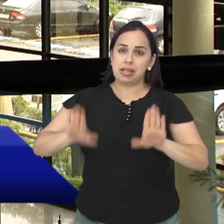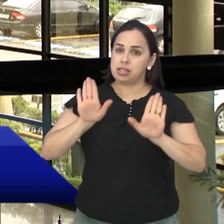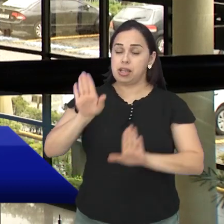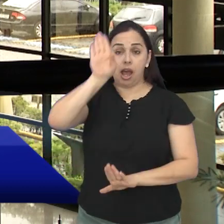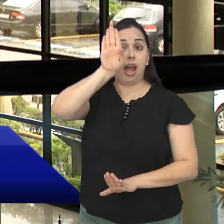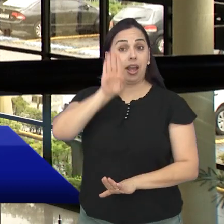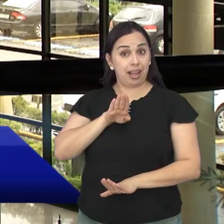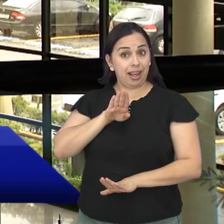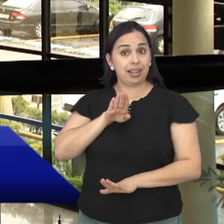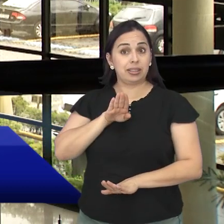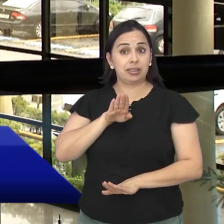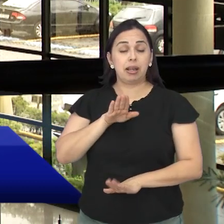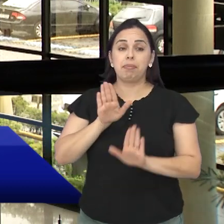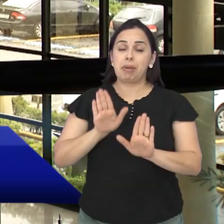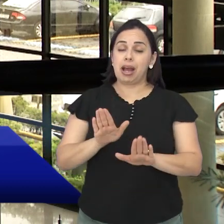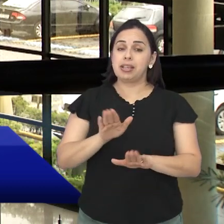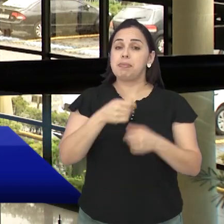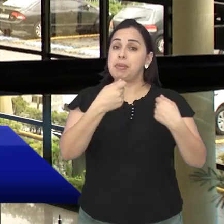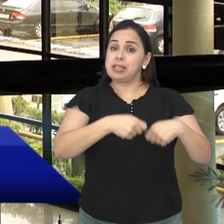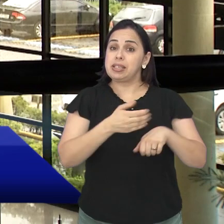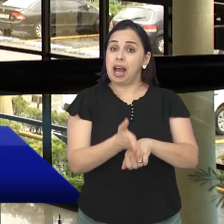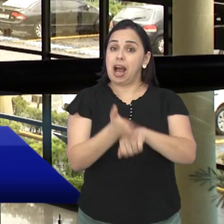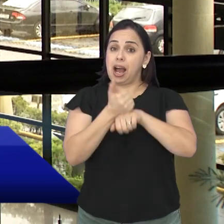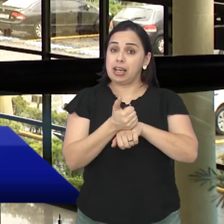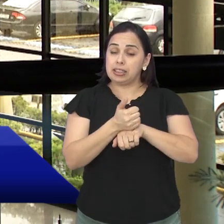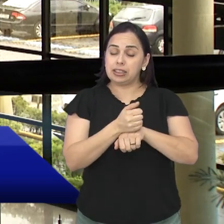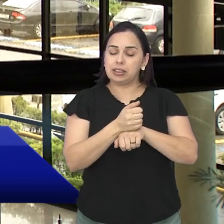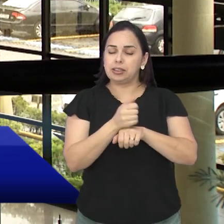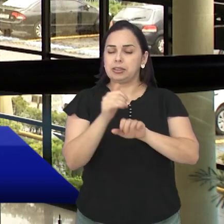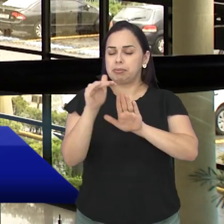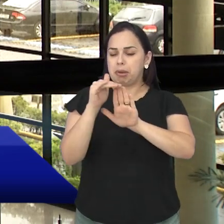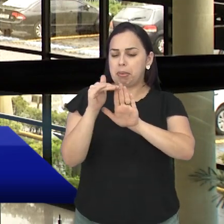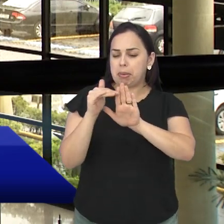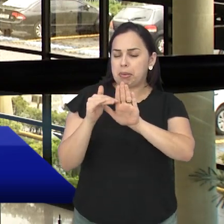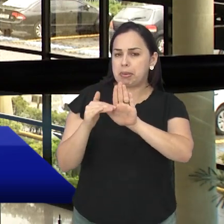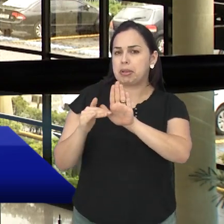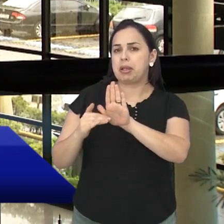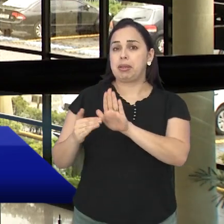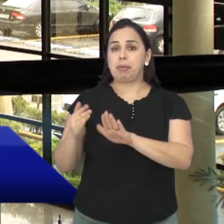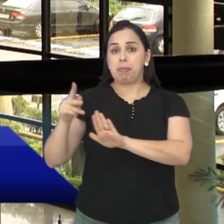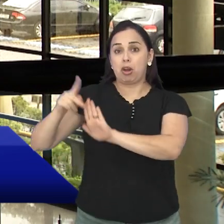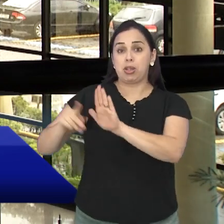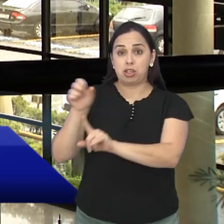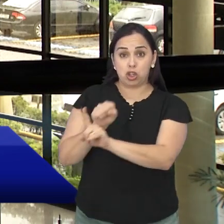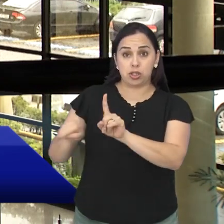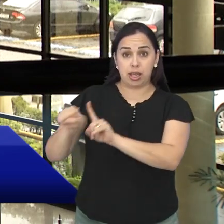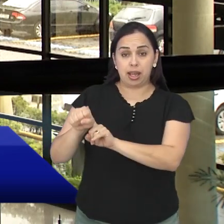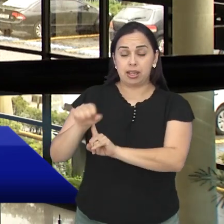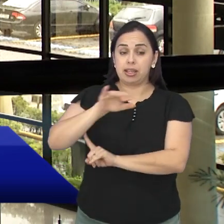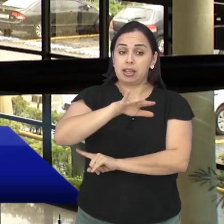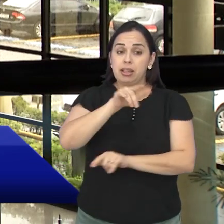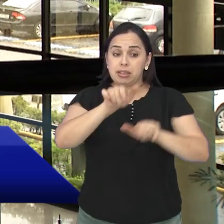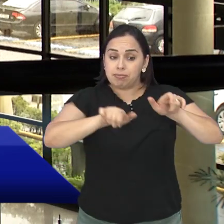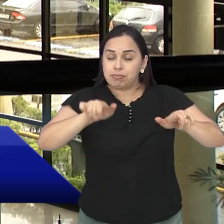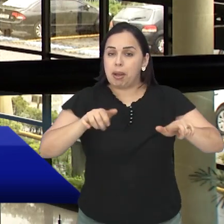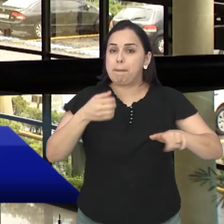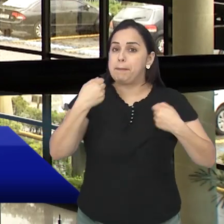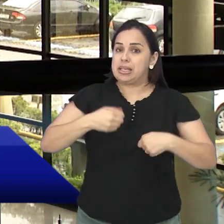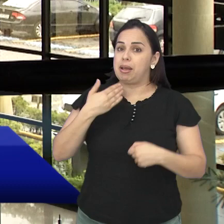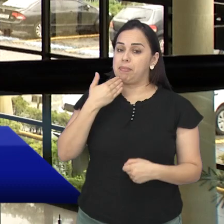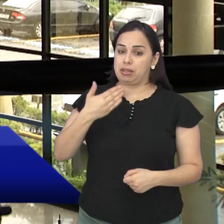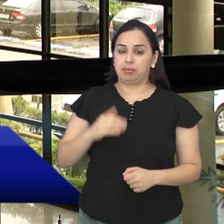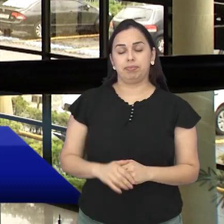alunos precisam ser contemplados com alguns programas sociais para poder solicitar esse benefício,